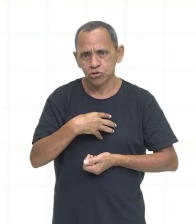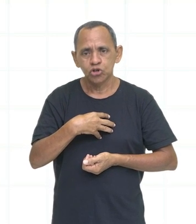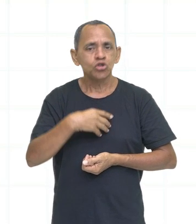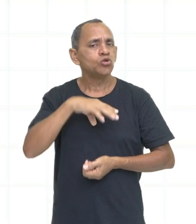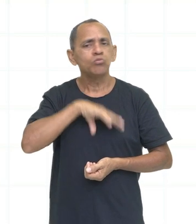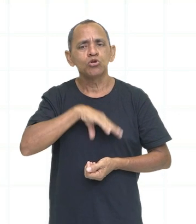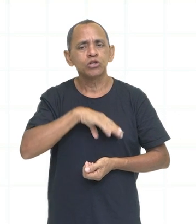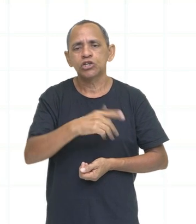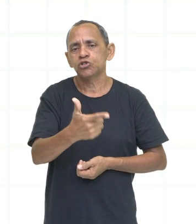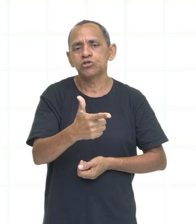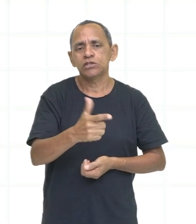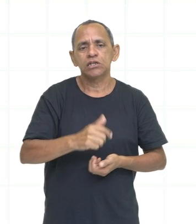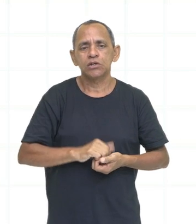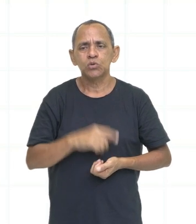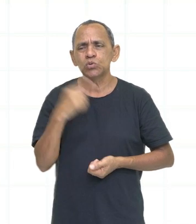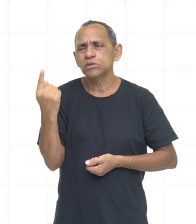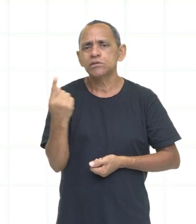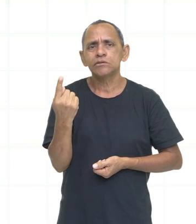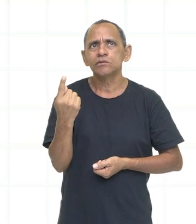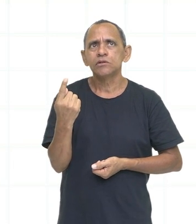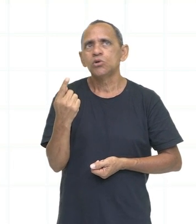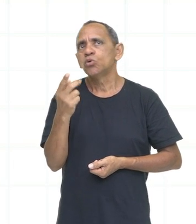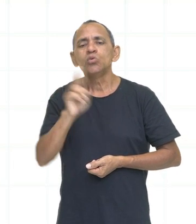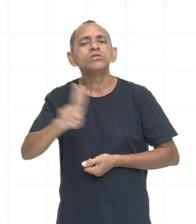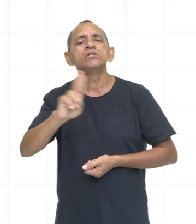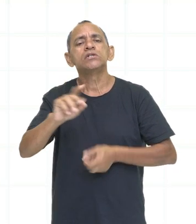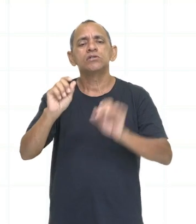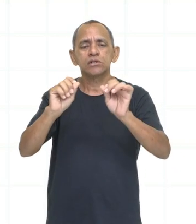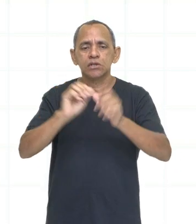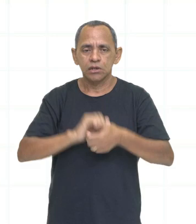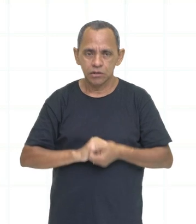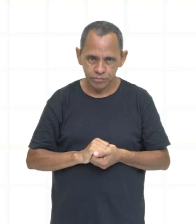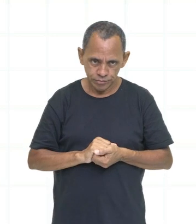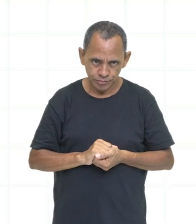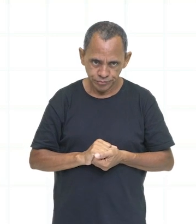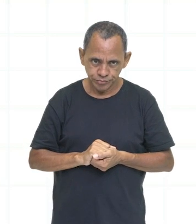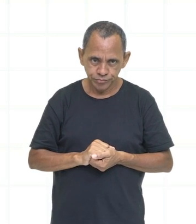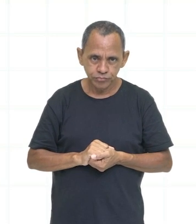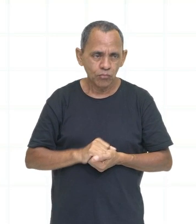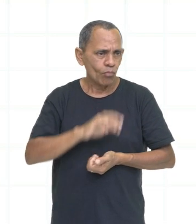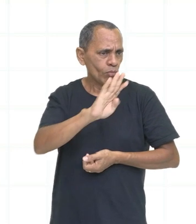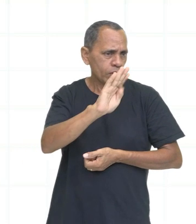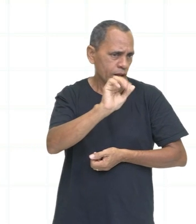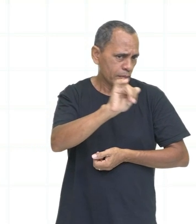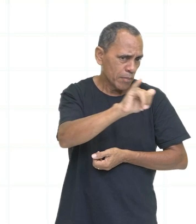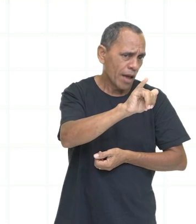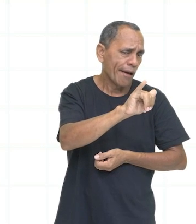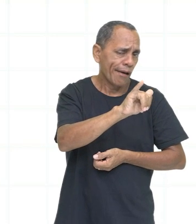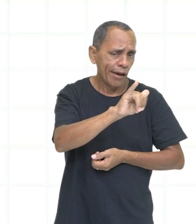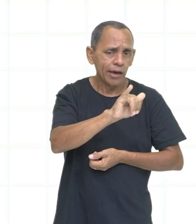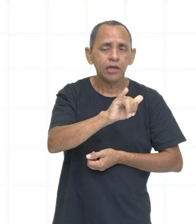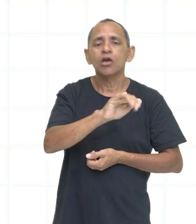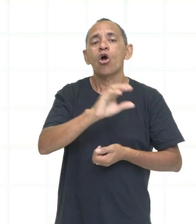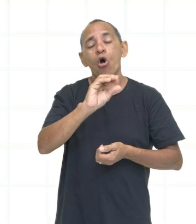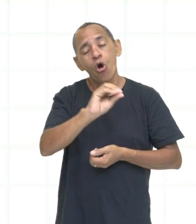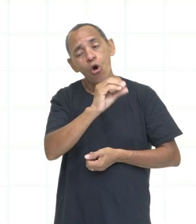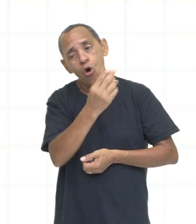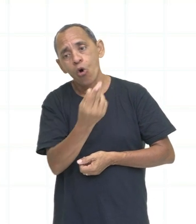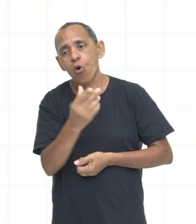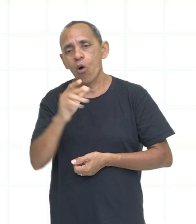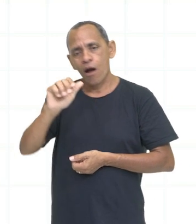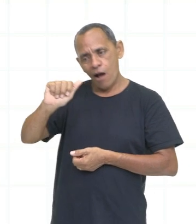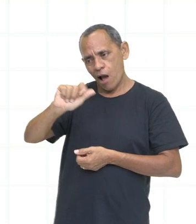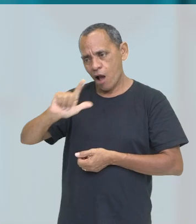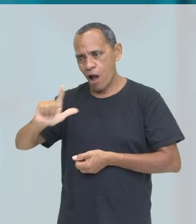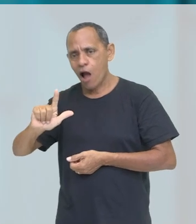no... Utilizando só o by mais o pronome, né? Nós utilizamos aí no sentido de sozinho, né? By himself, by herself e assim por